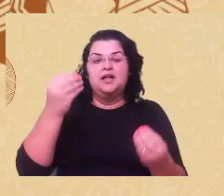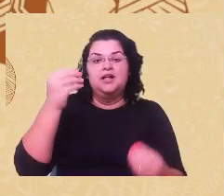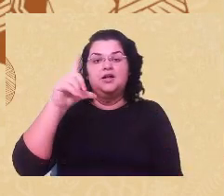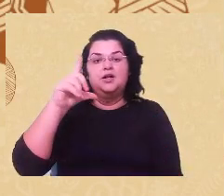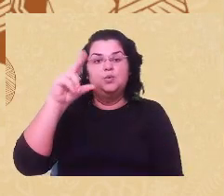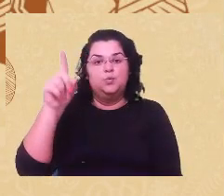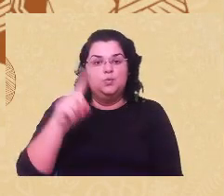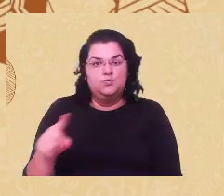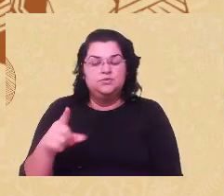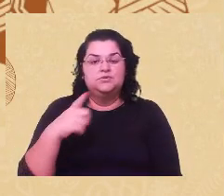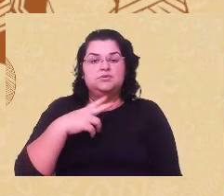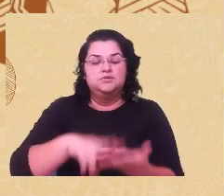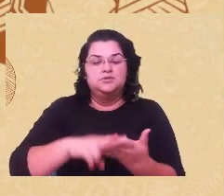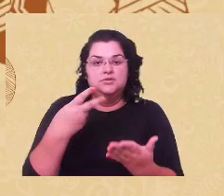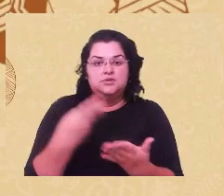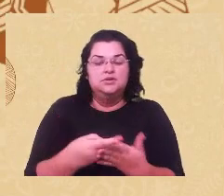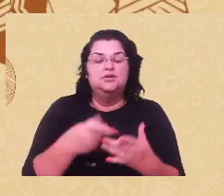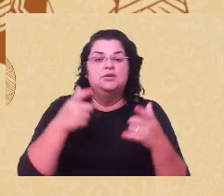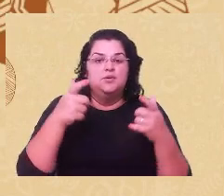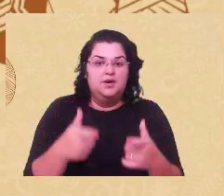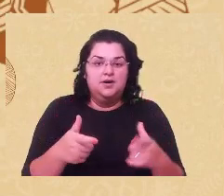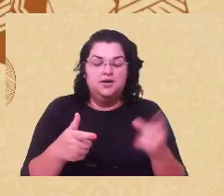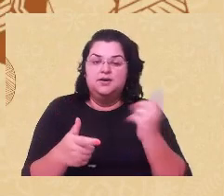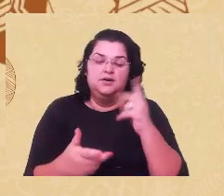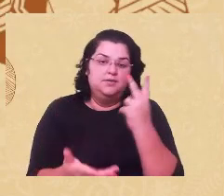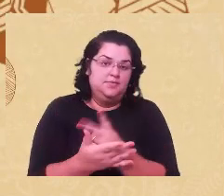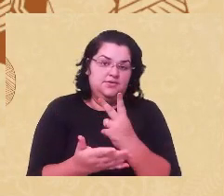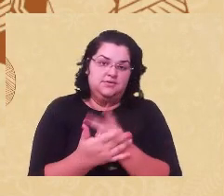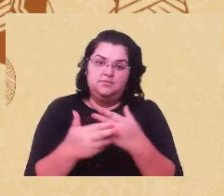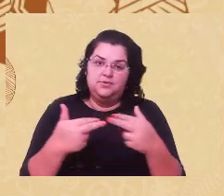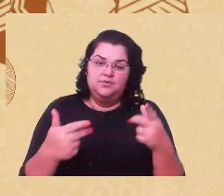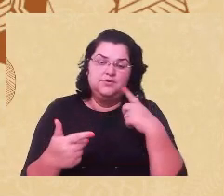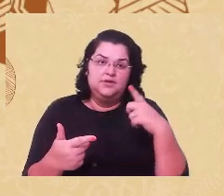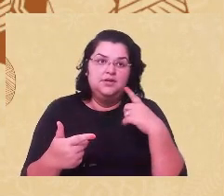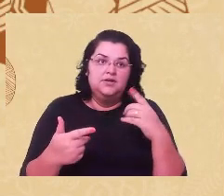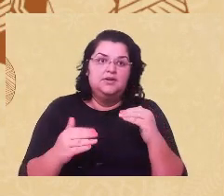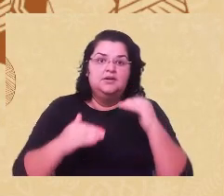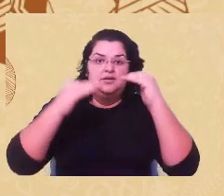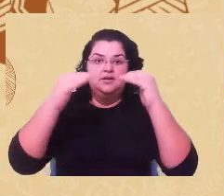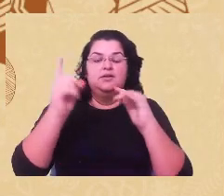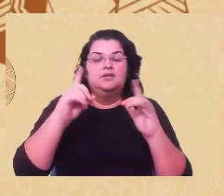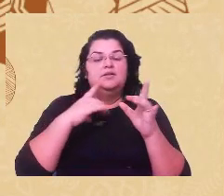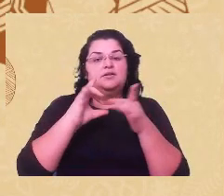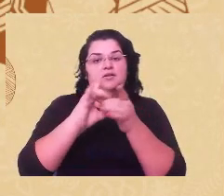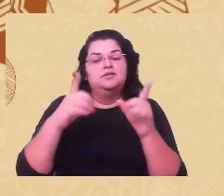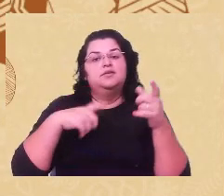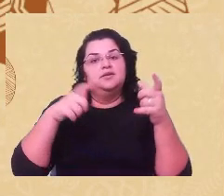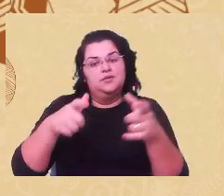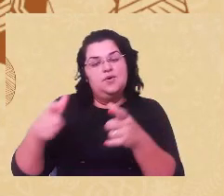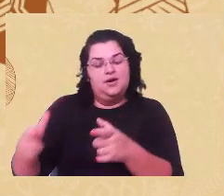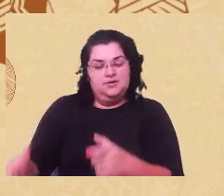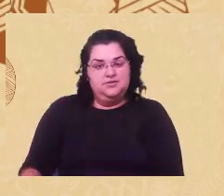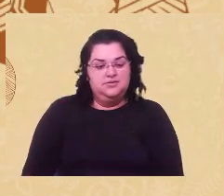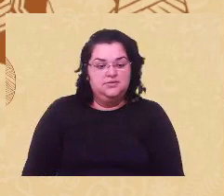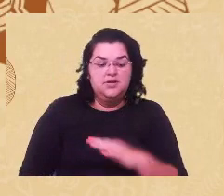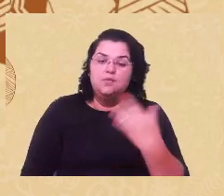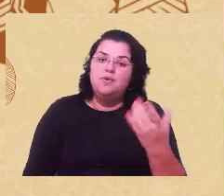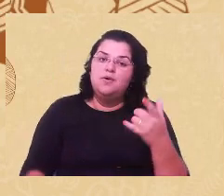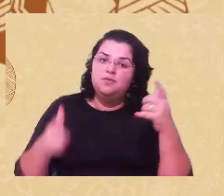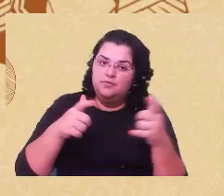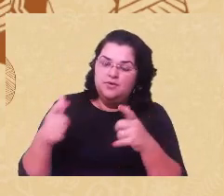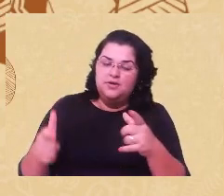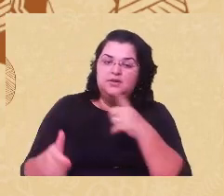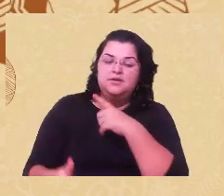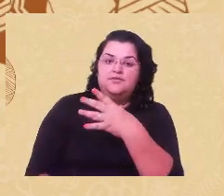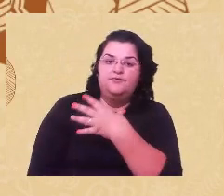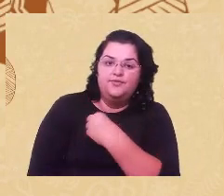propriedade não é a mesma coisa que dar à luz sem ser livre à propriedade. Quais lugares os nossos filhos e filhas